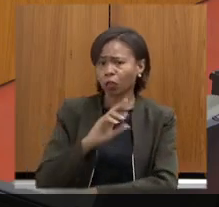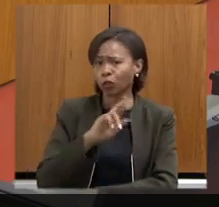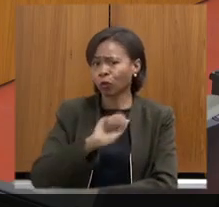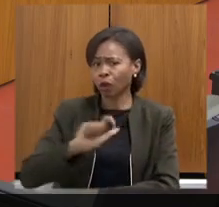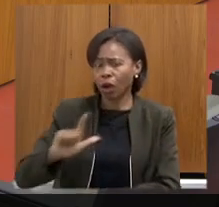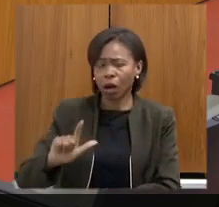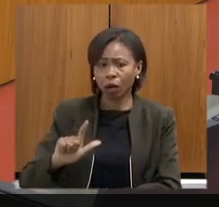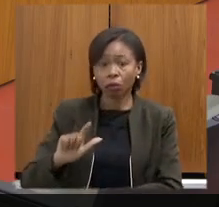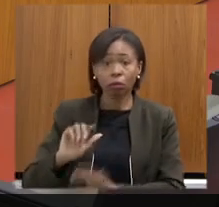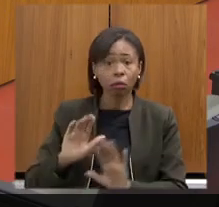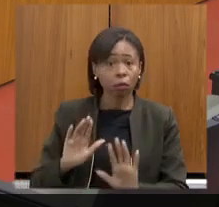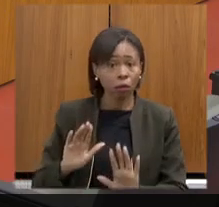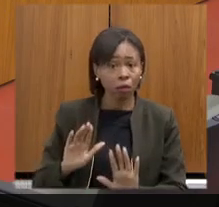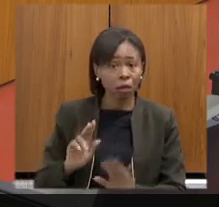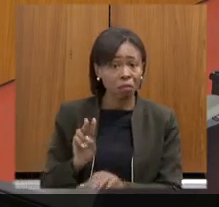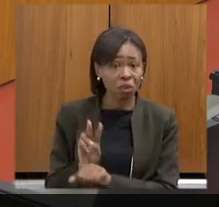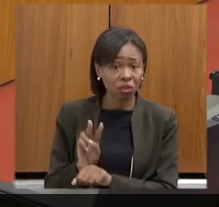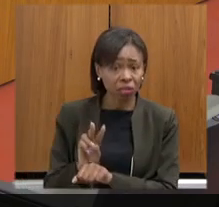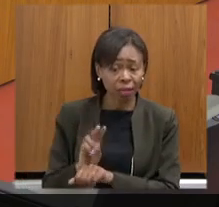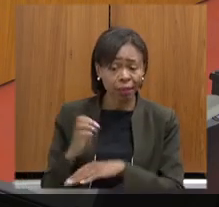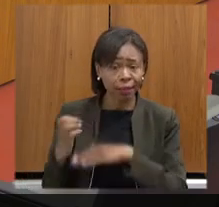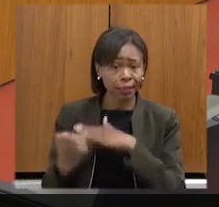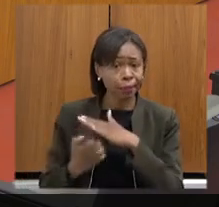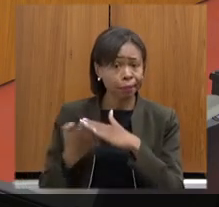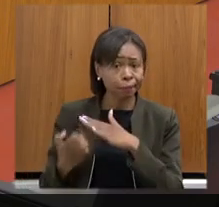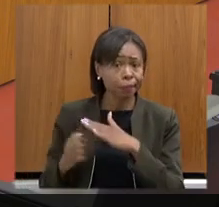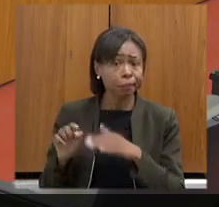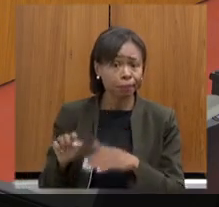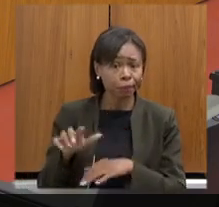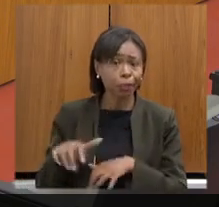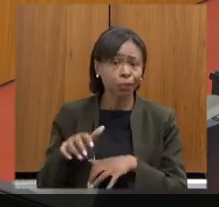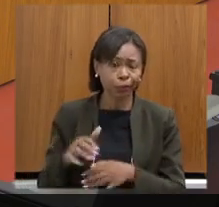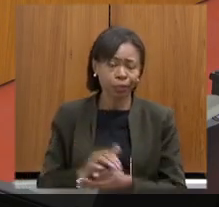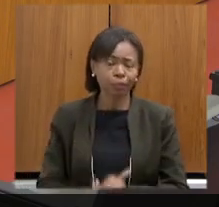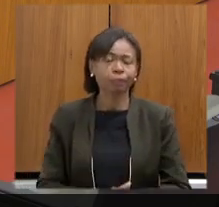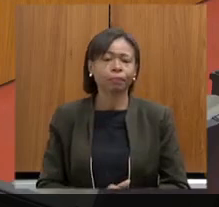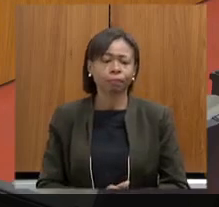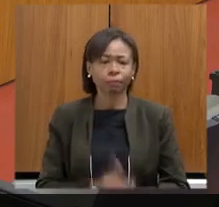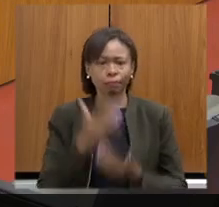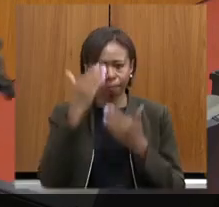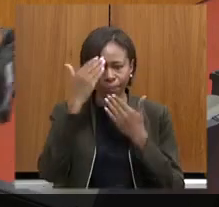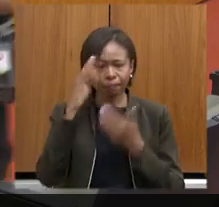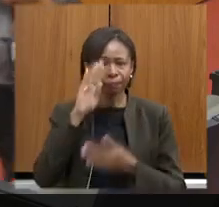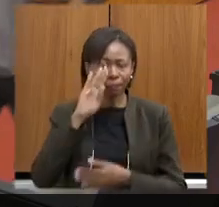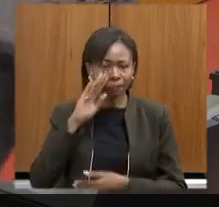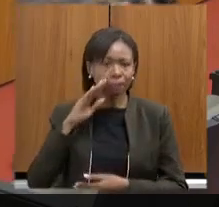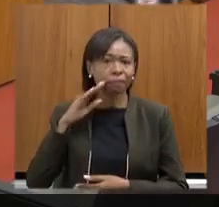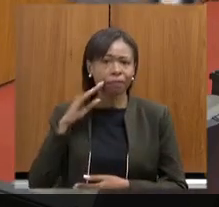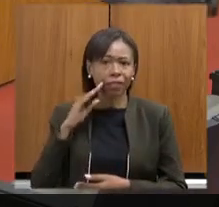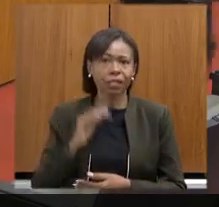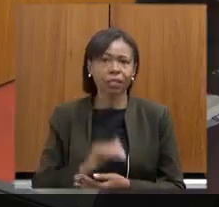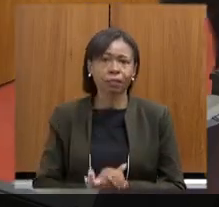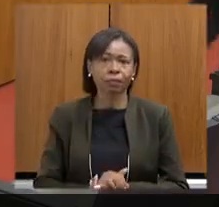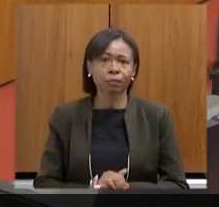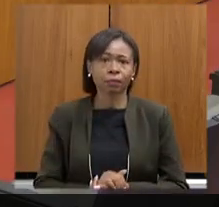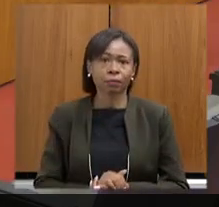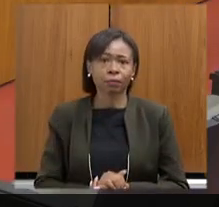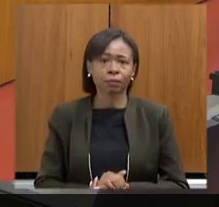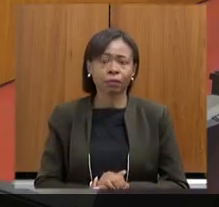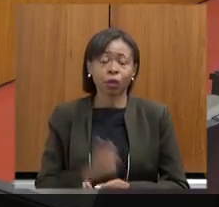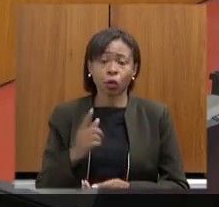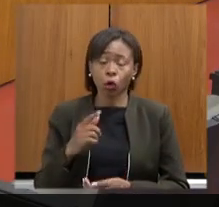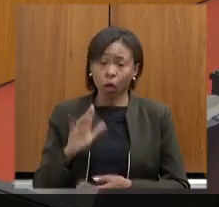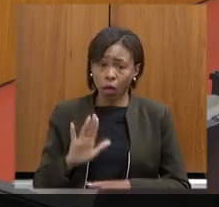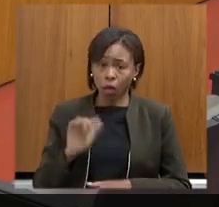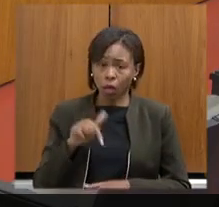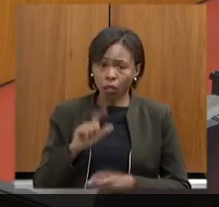mineradora as mineradoras então essas considerações presidente muito obrigado deputada Beatriz aqui essa reunião todos os temas